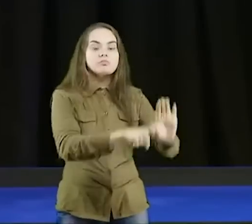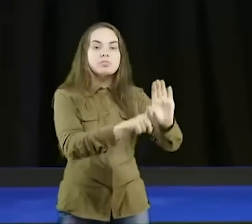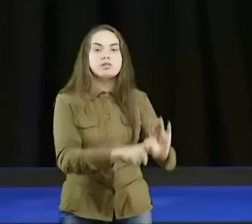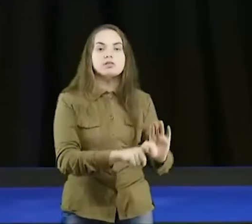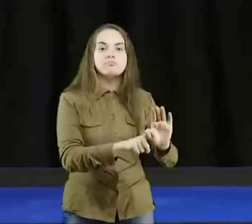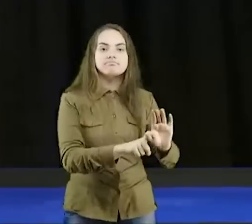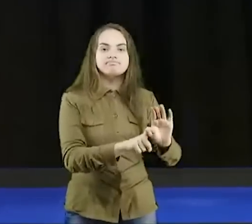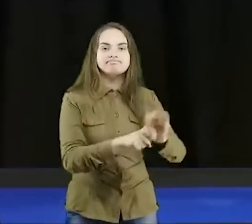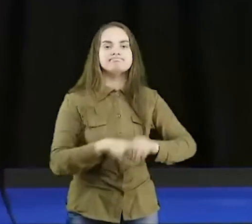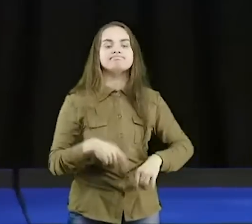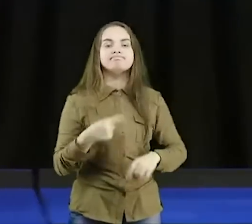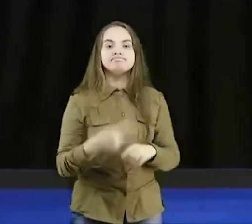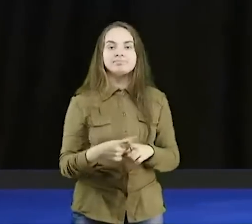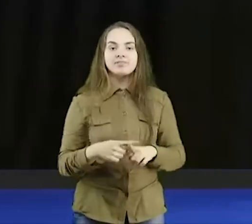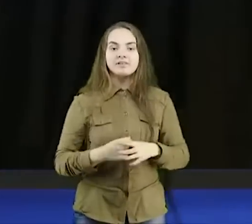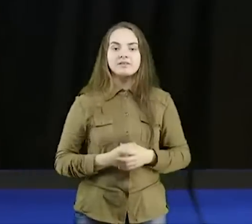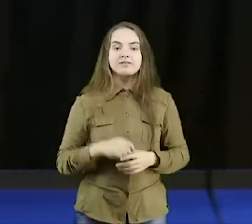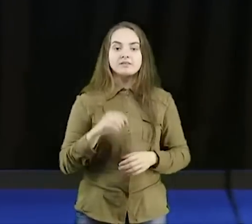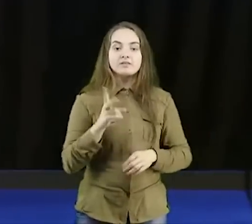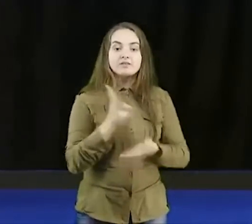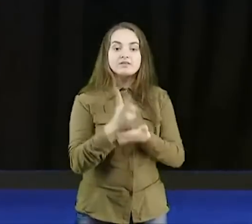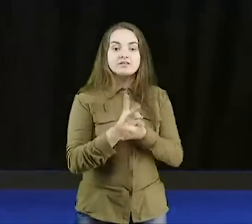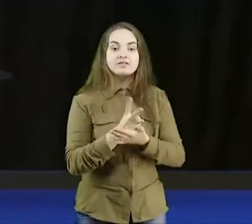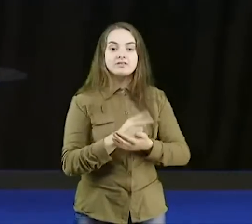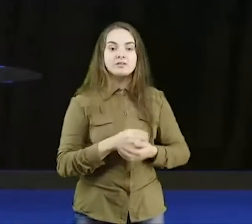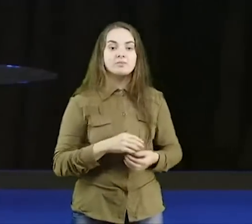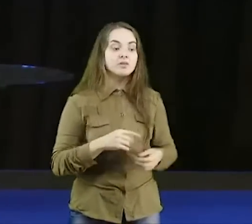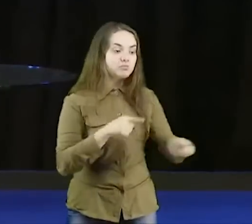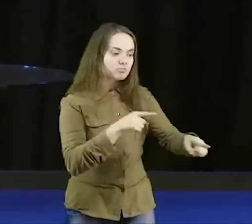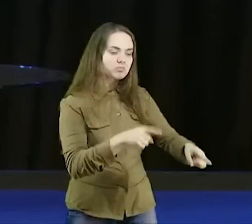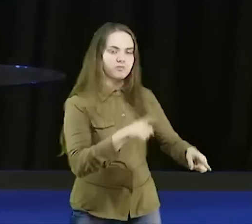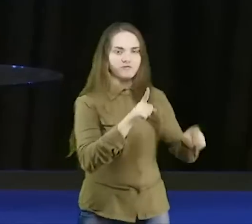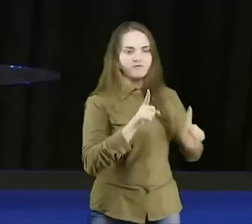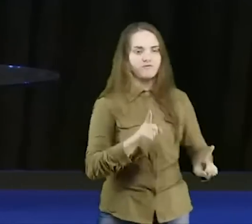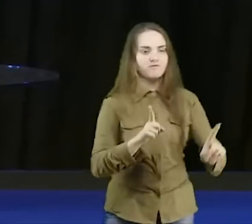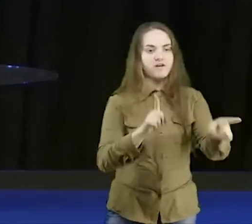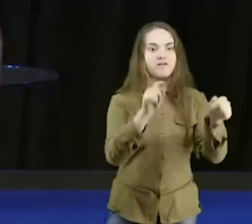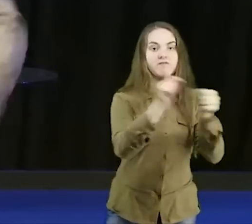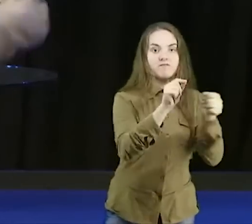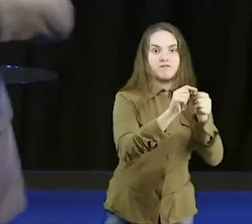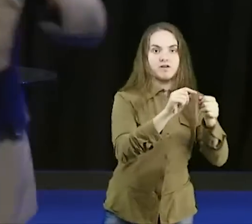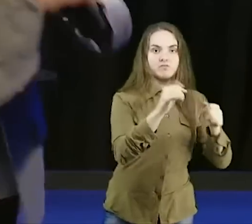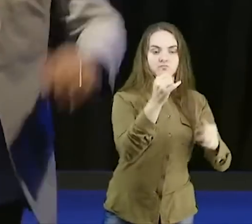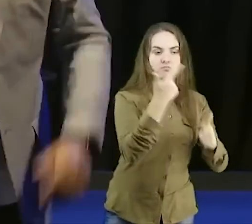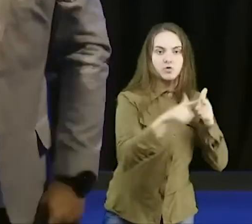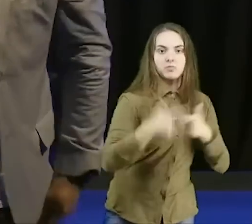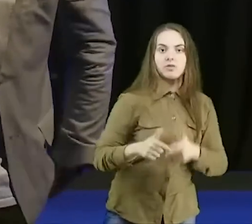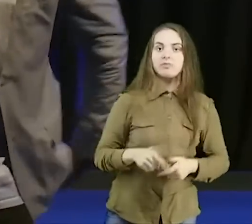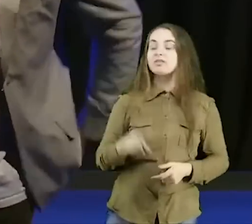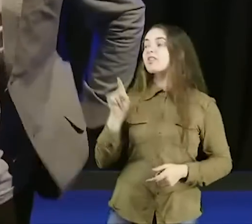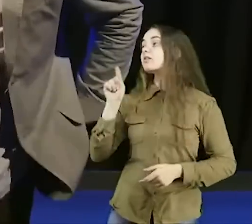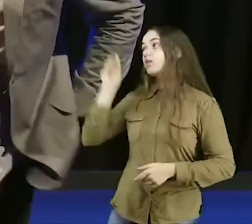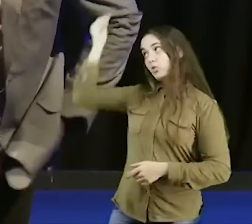porque se não, toda hora alguém vai fazer um problema, a culpa é tua, é que nem filho,